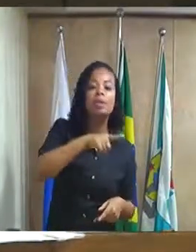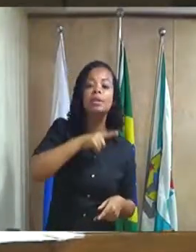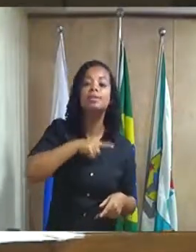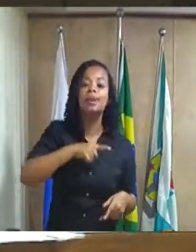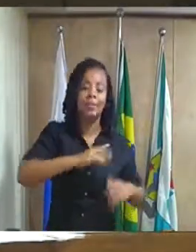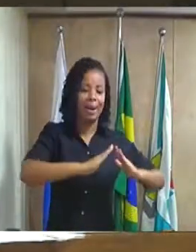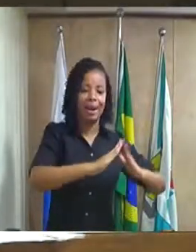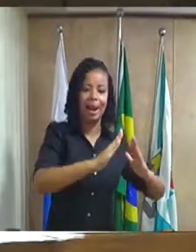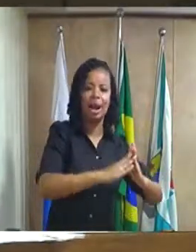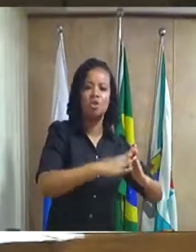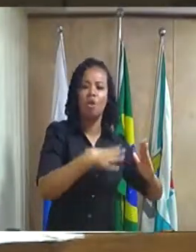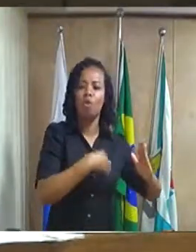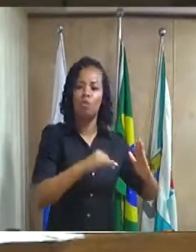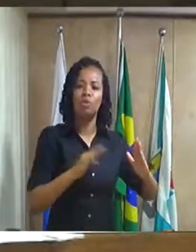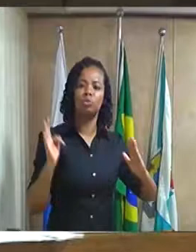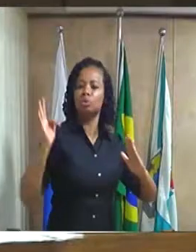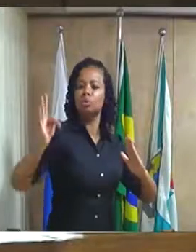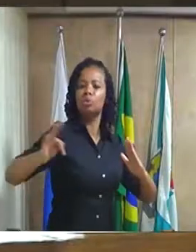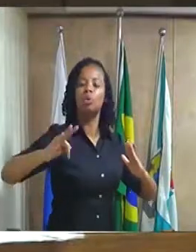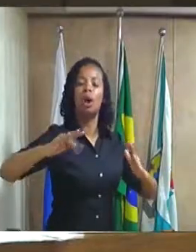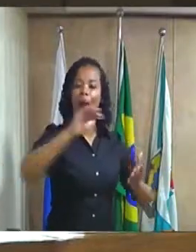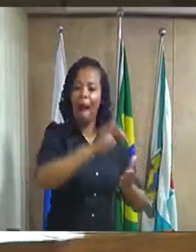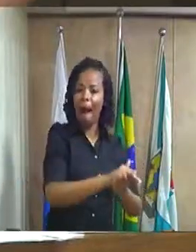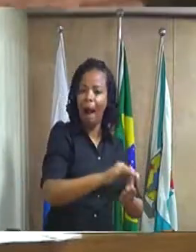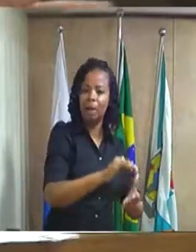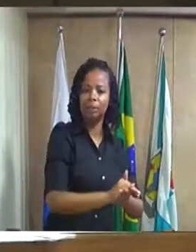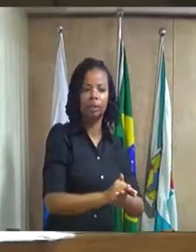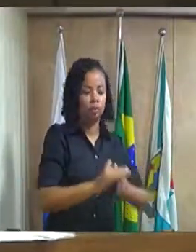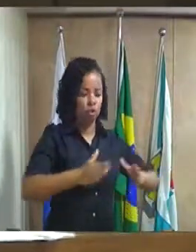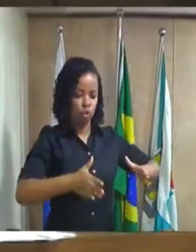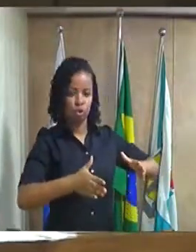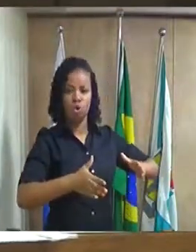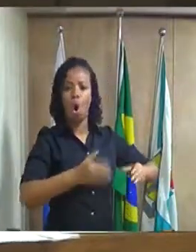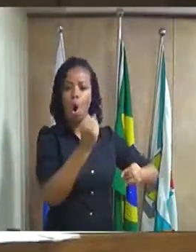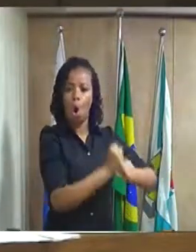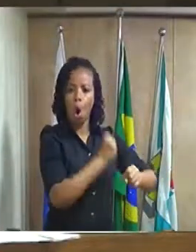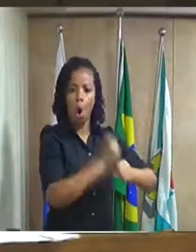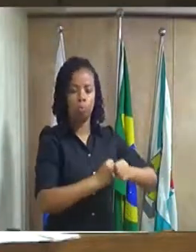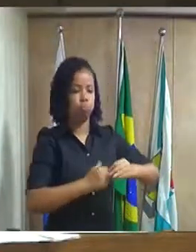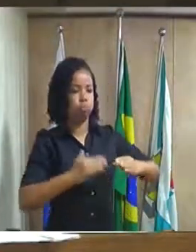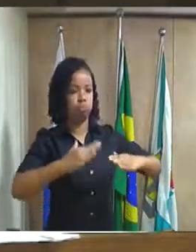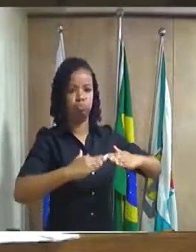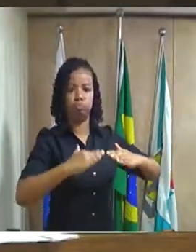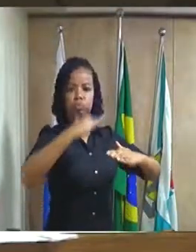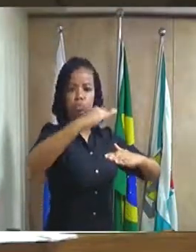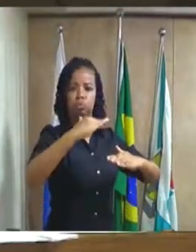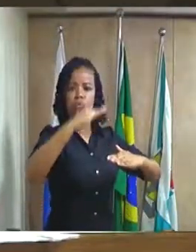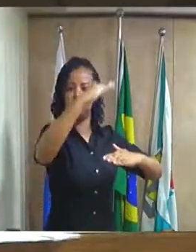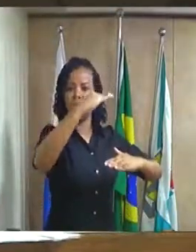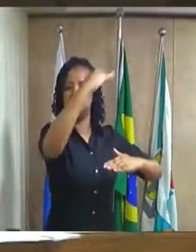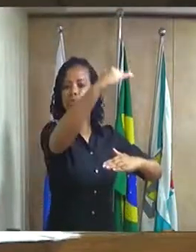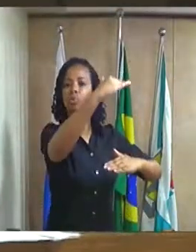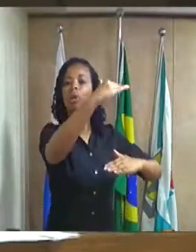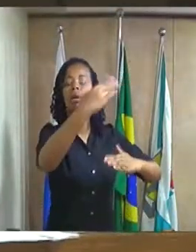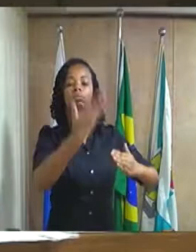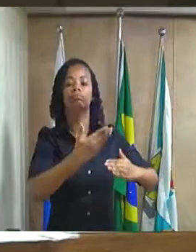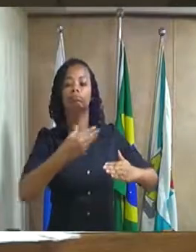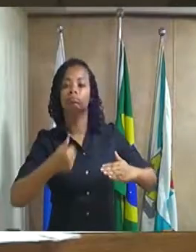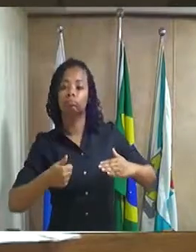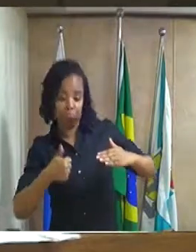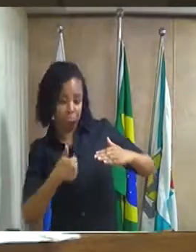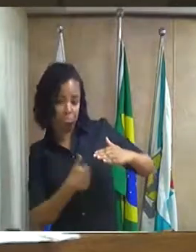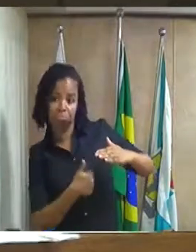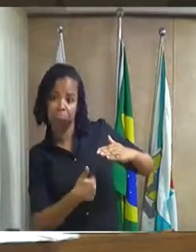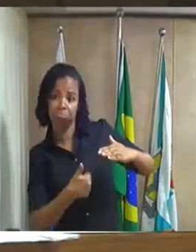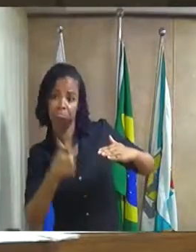casa, faz um puxadinho em cima, outro do lado, de um imóvel vira três, quatro. E, quando essa